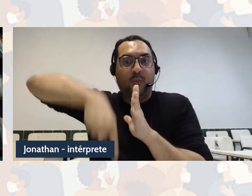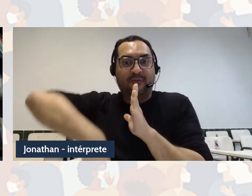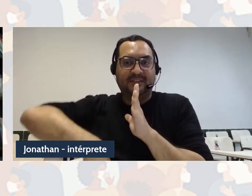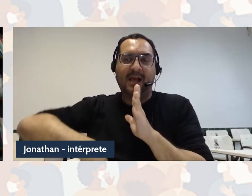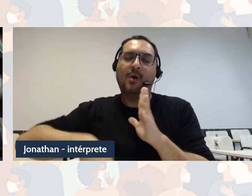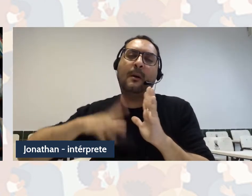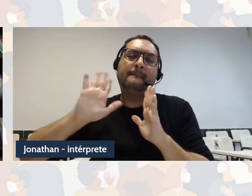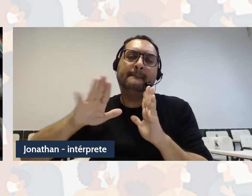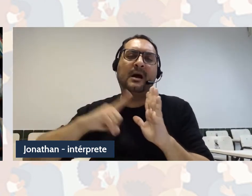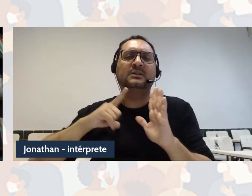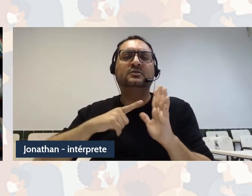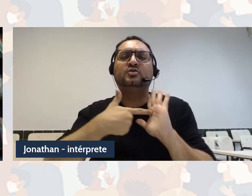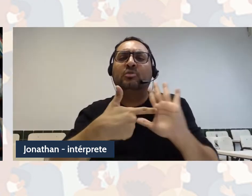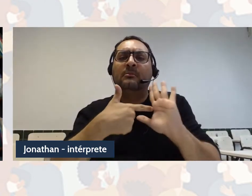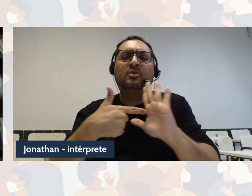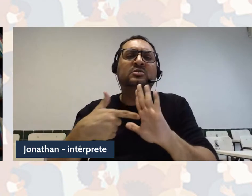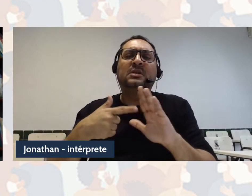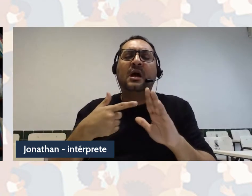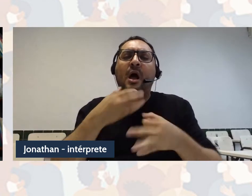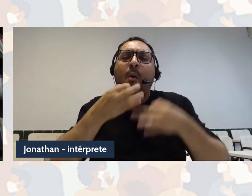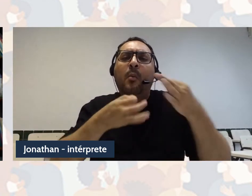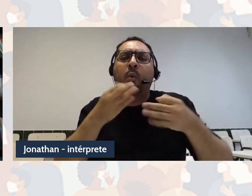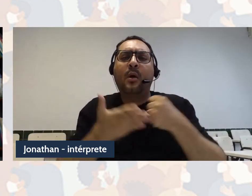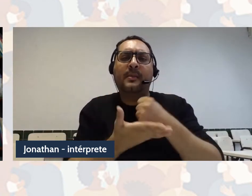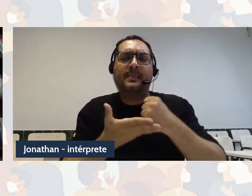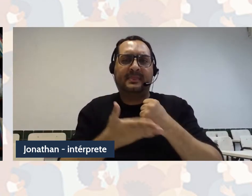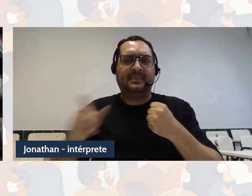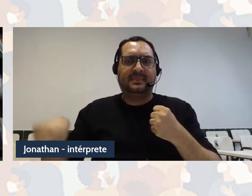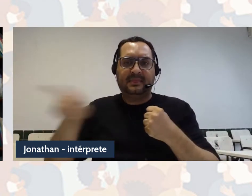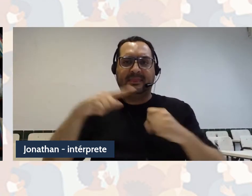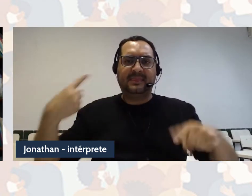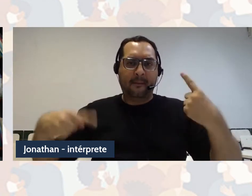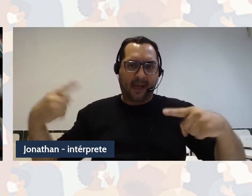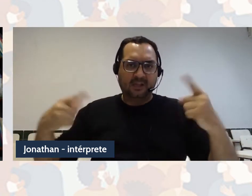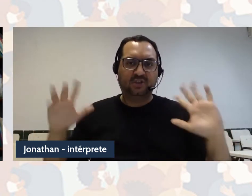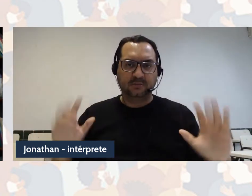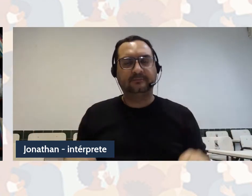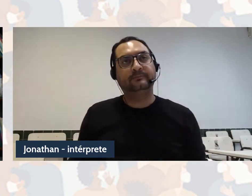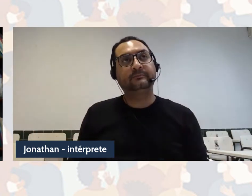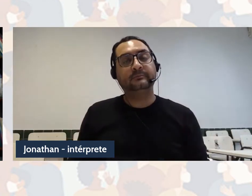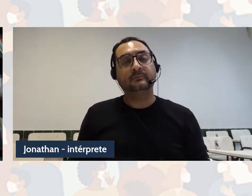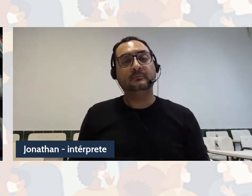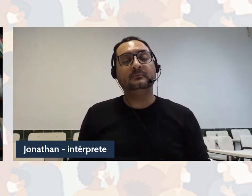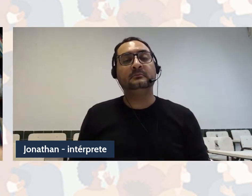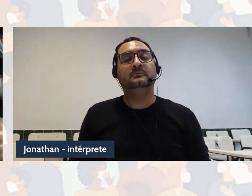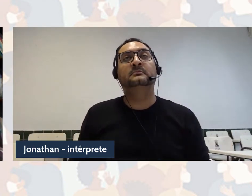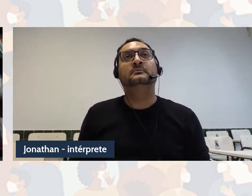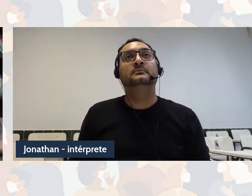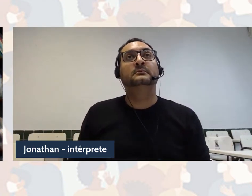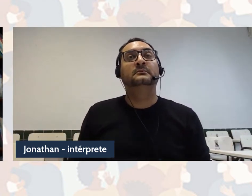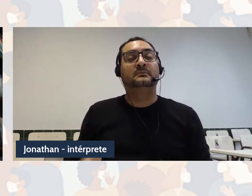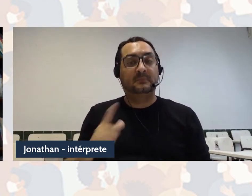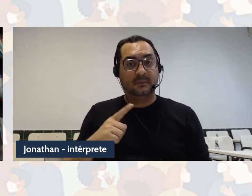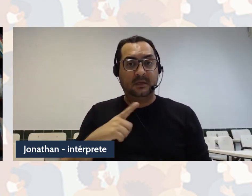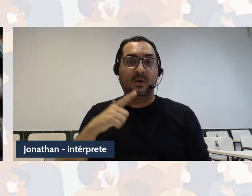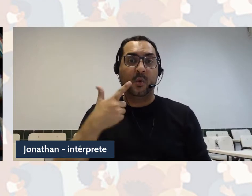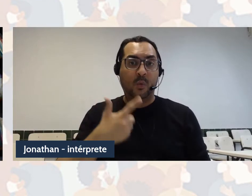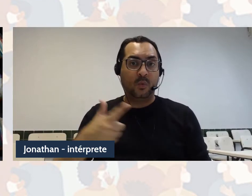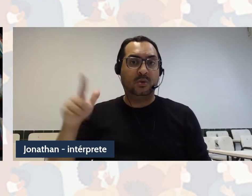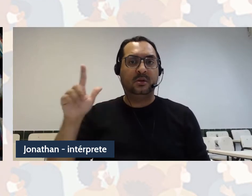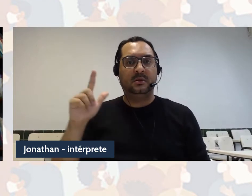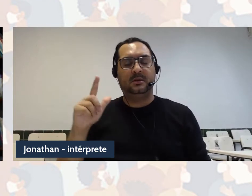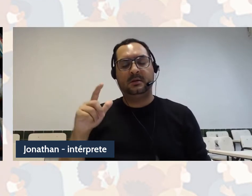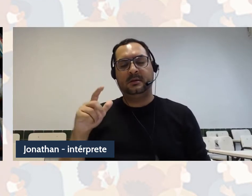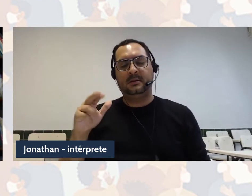discussão, o nosso debate, né. Essa concepção clássica vai seguir, vai avançar,